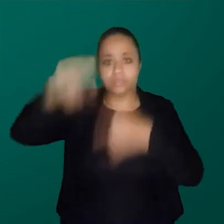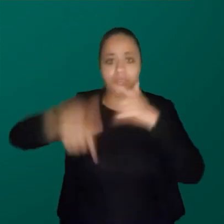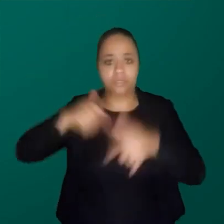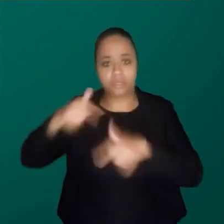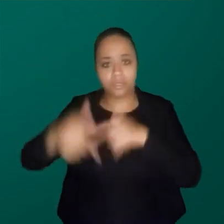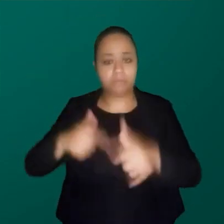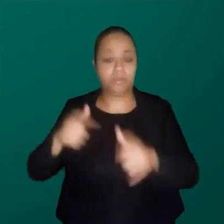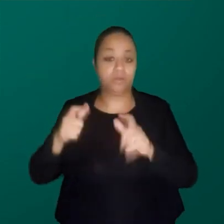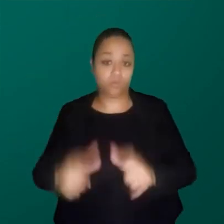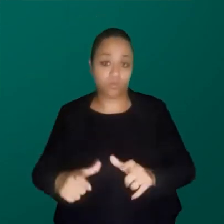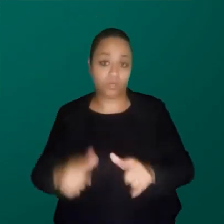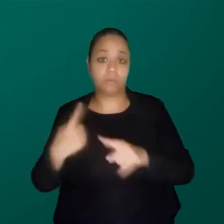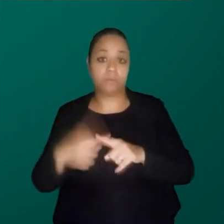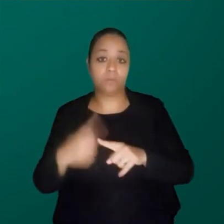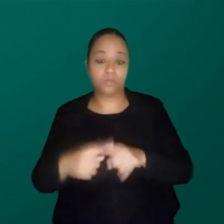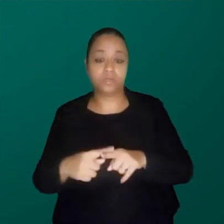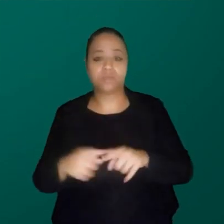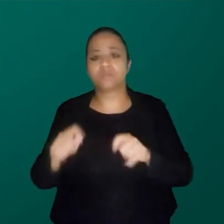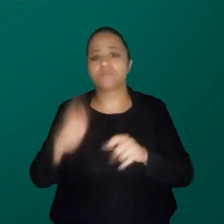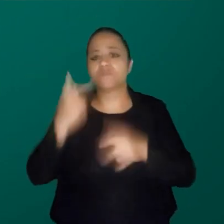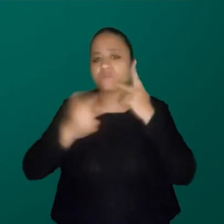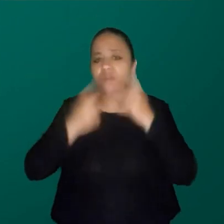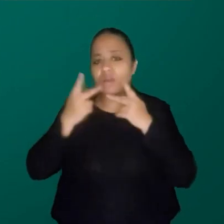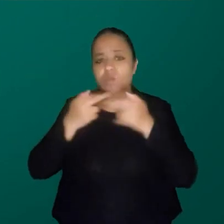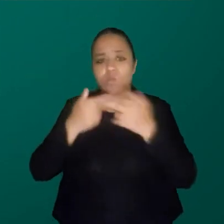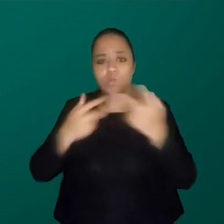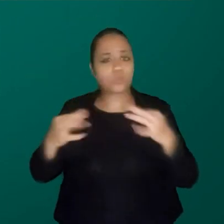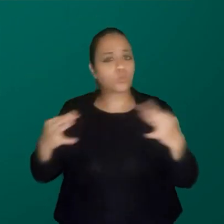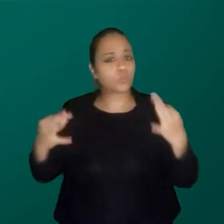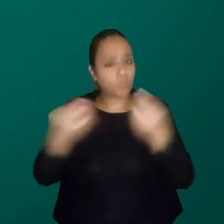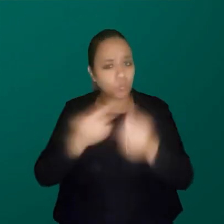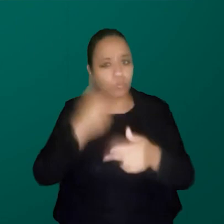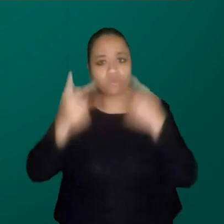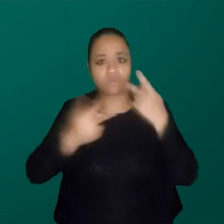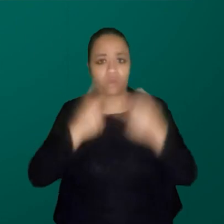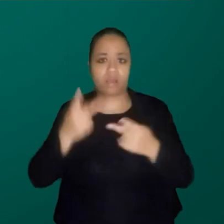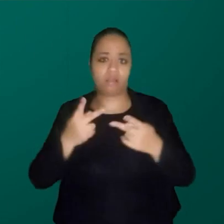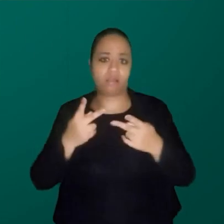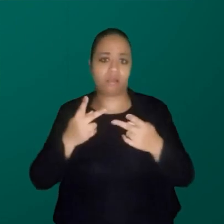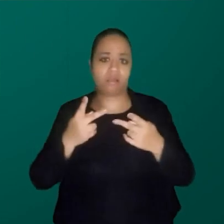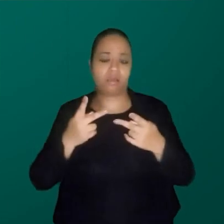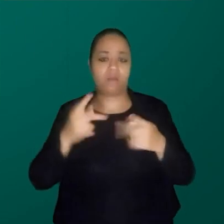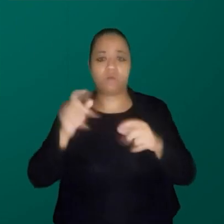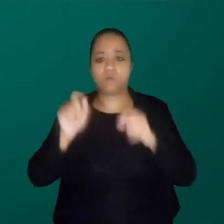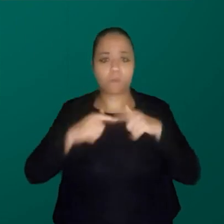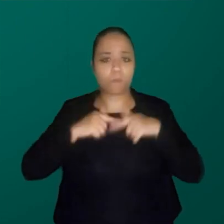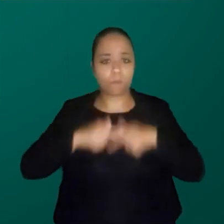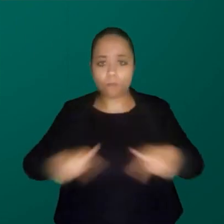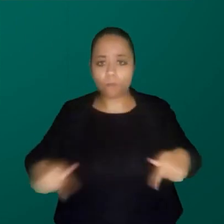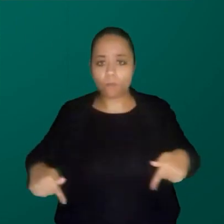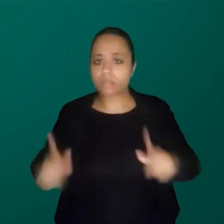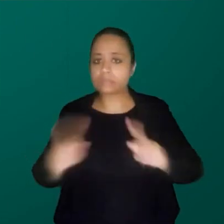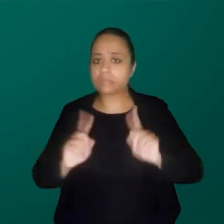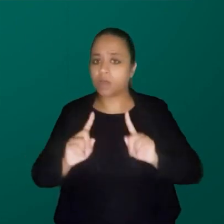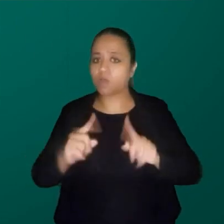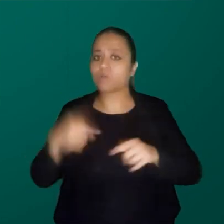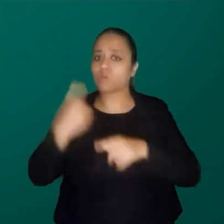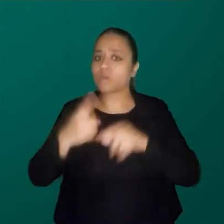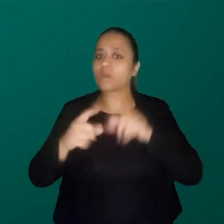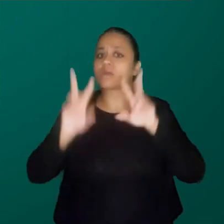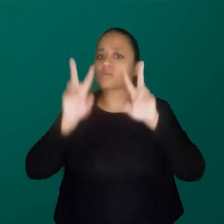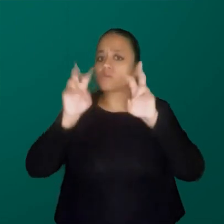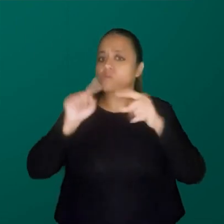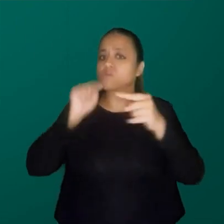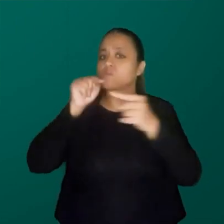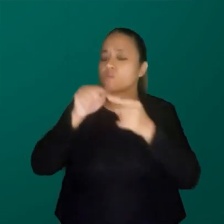porque o que eu falo e o que todo mundo fala aqui, o que a gente fala não é neutro, vem a partir da nossa formação, das